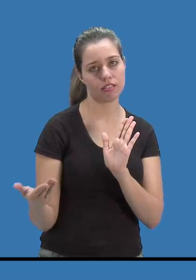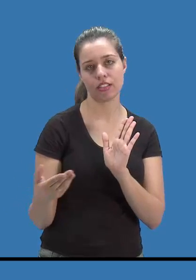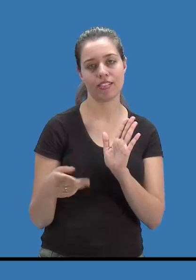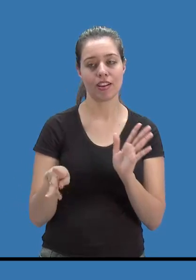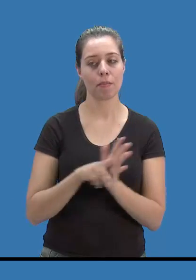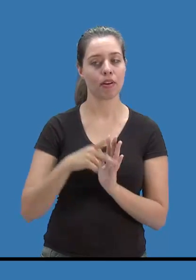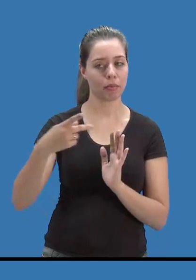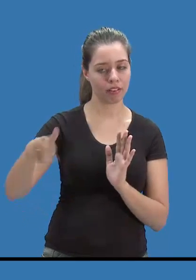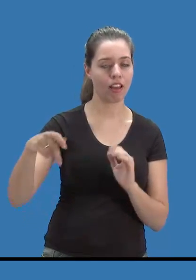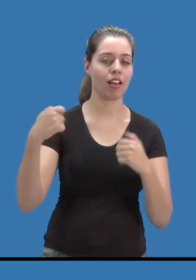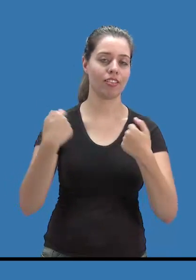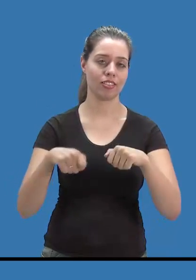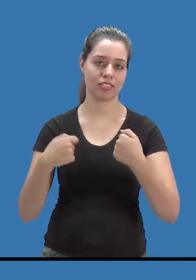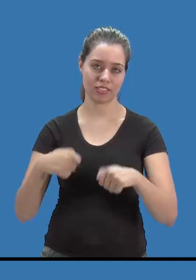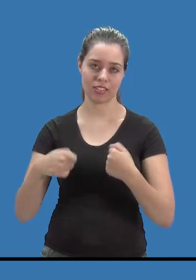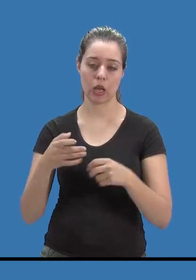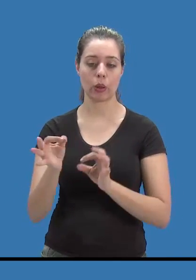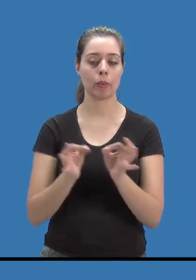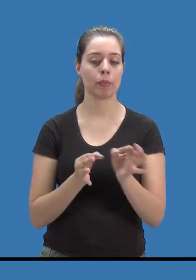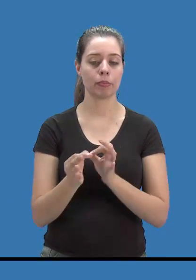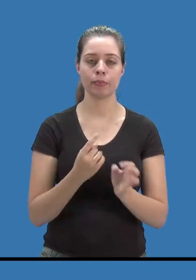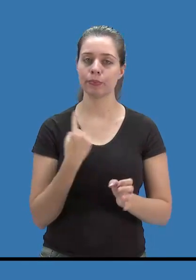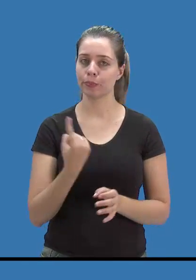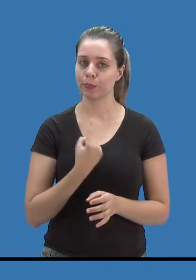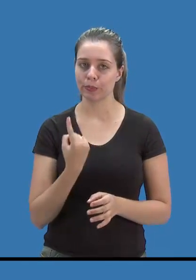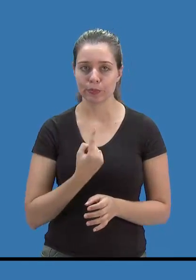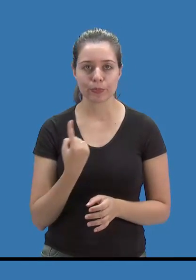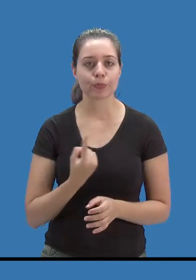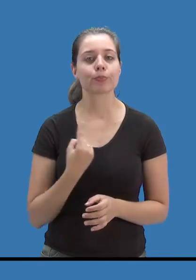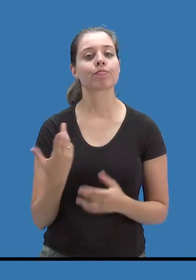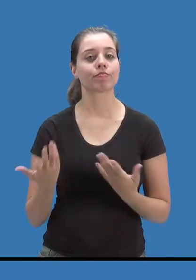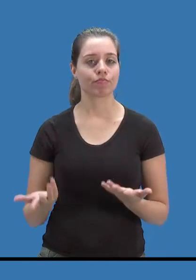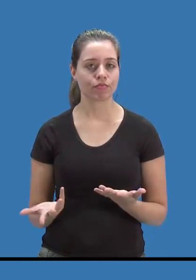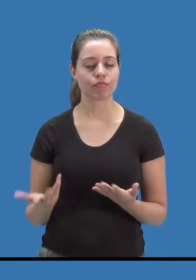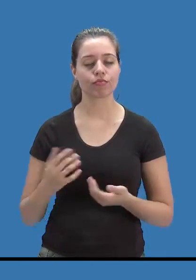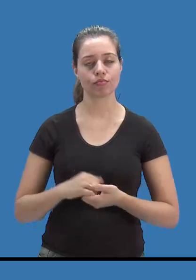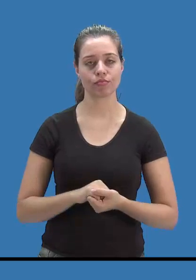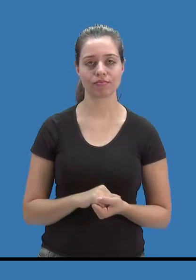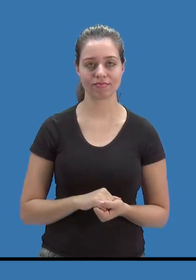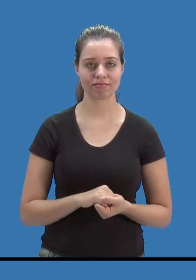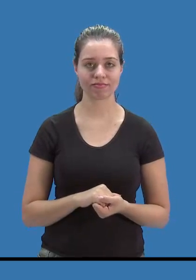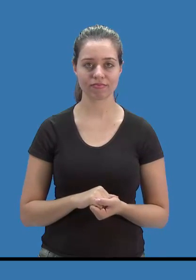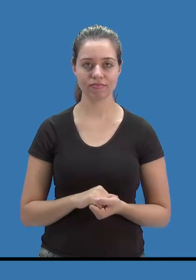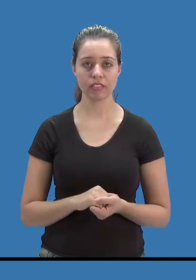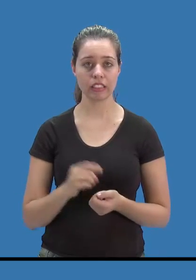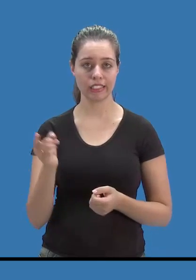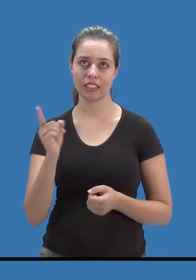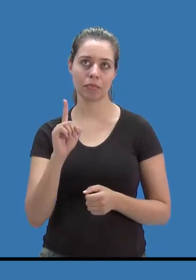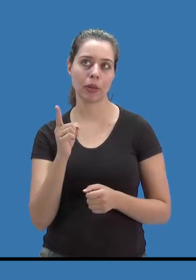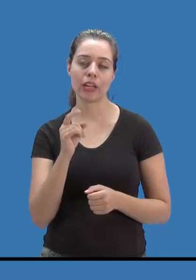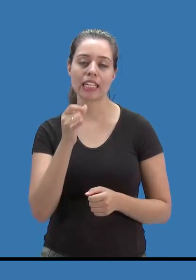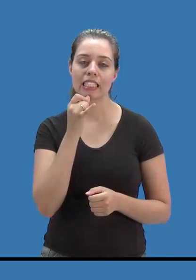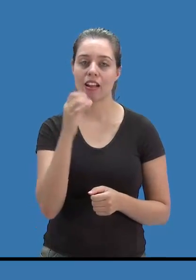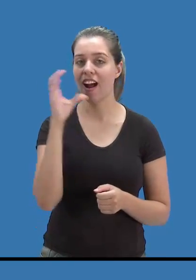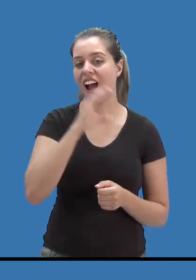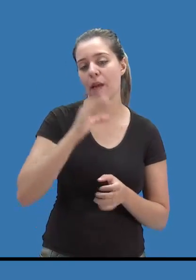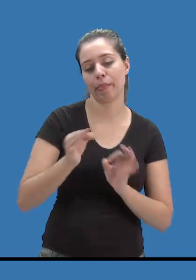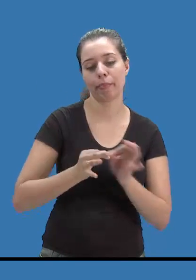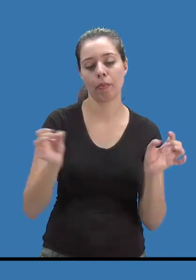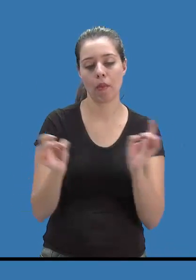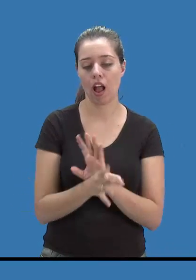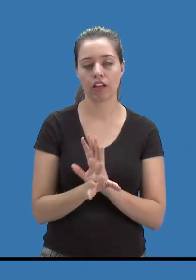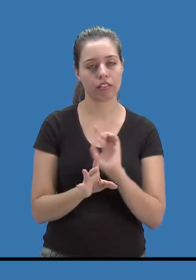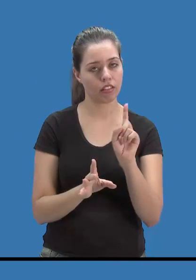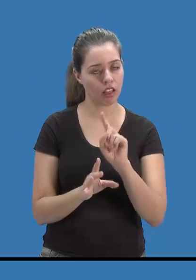Então é sempre partindo da necessidade, o plano é individual. Então é feito, não é feito de um dia para o outro, é